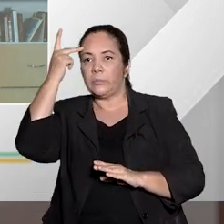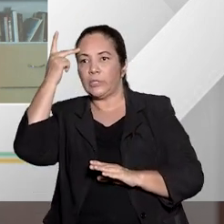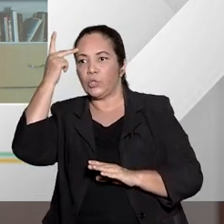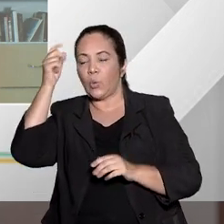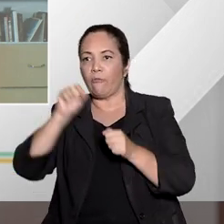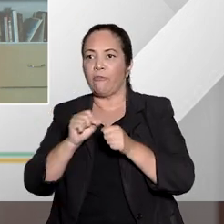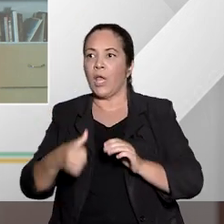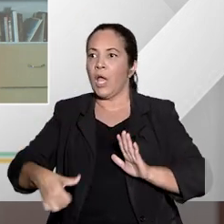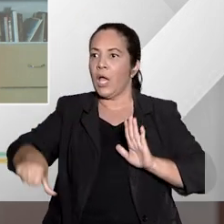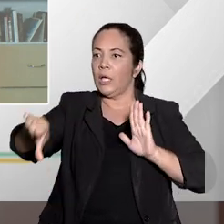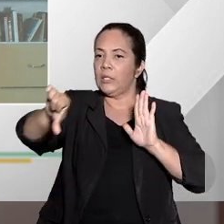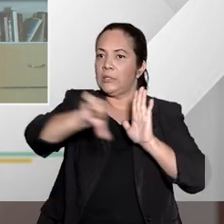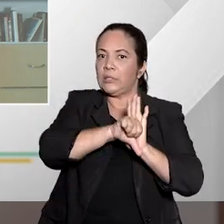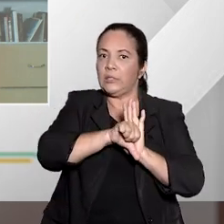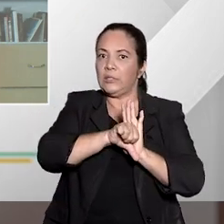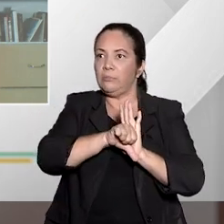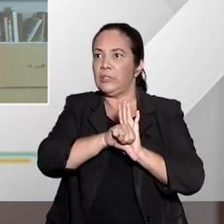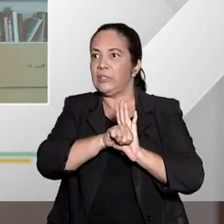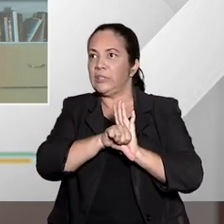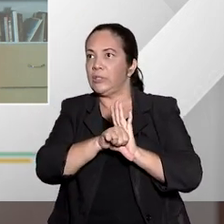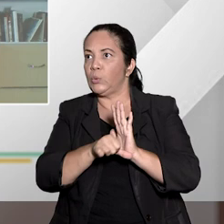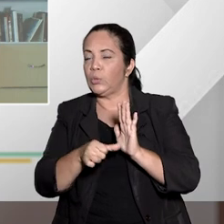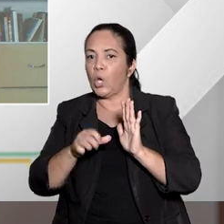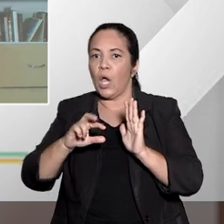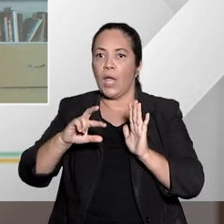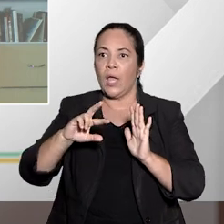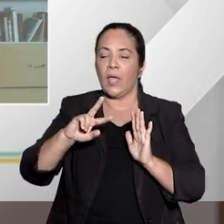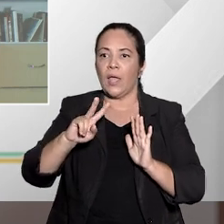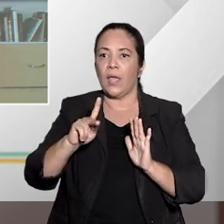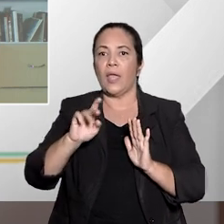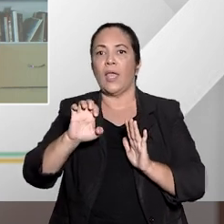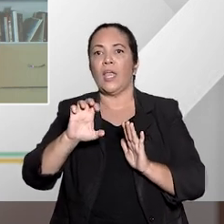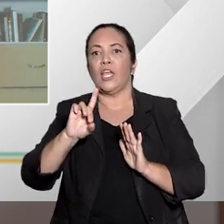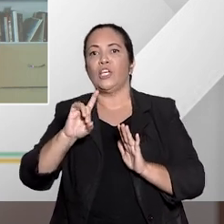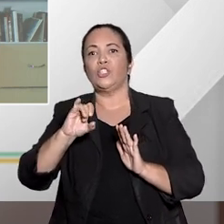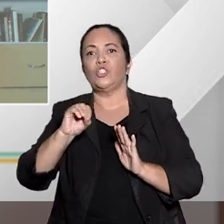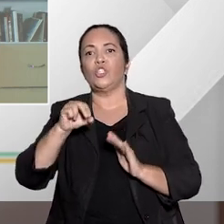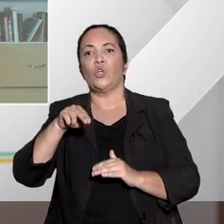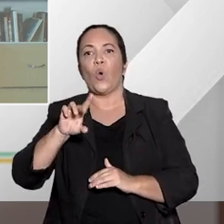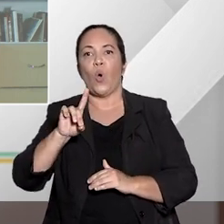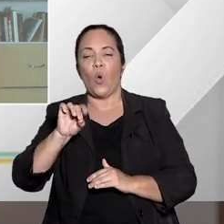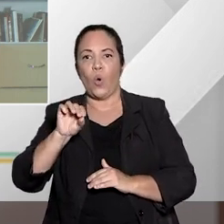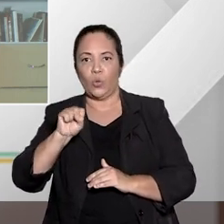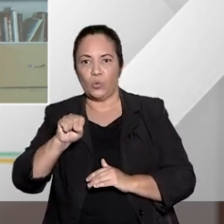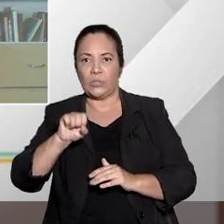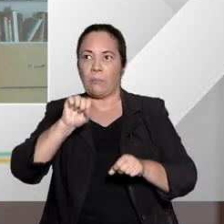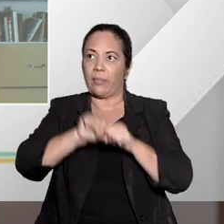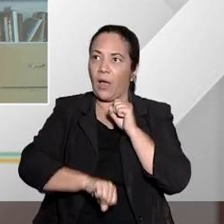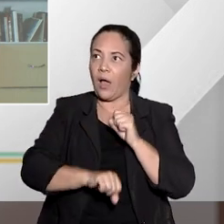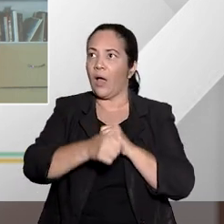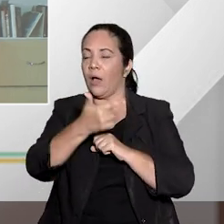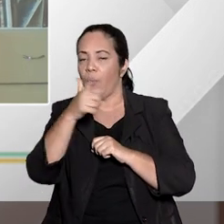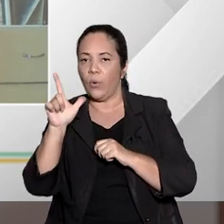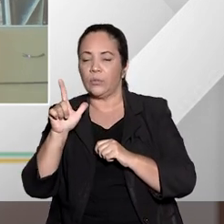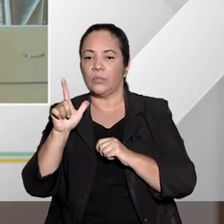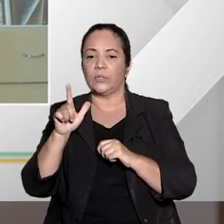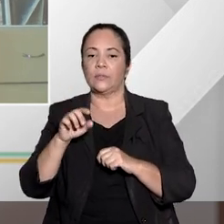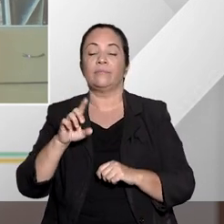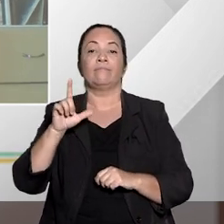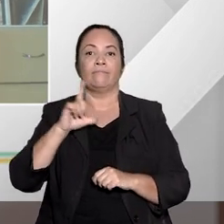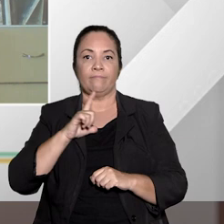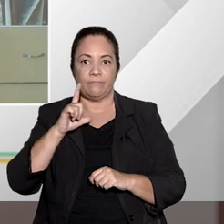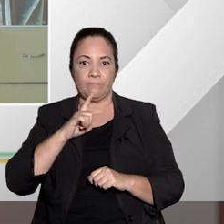Essas presas também tinham? Era concedido, no caso, o HCA a essas presas? As duas limitações estão